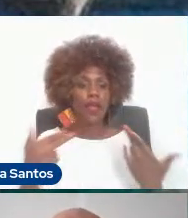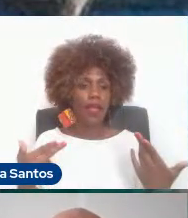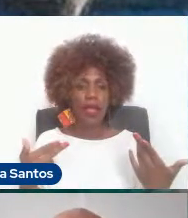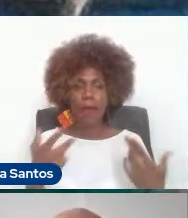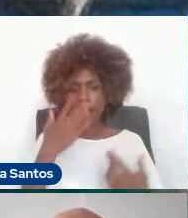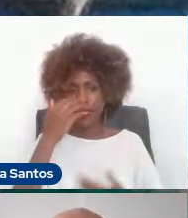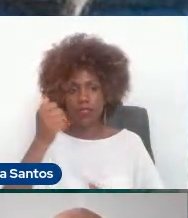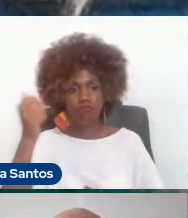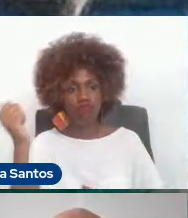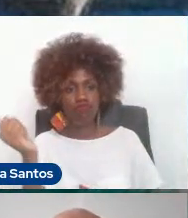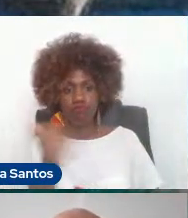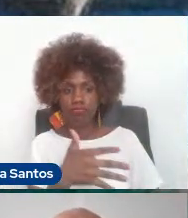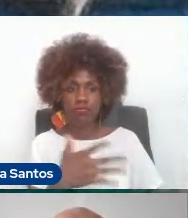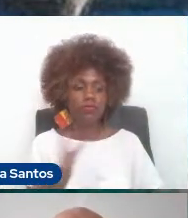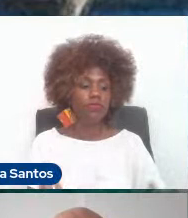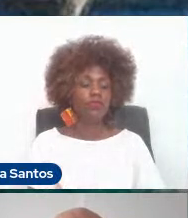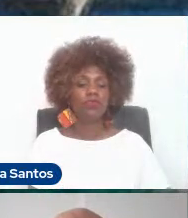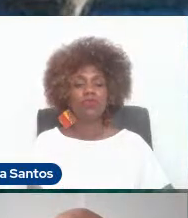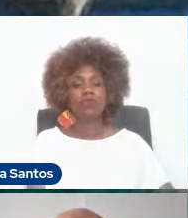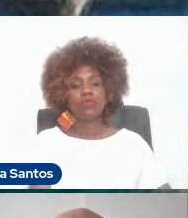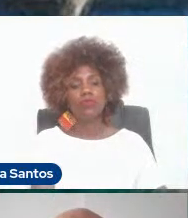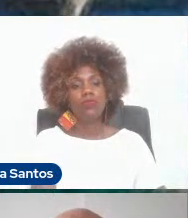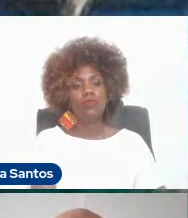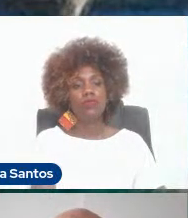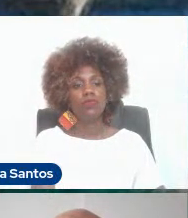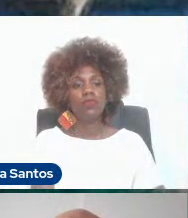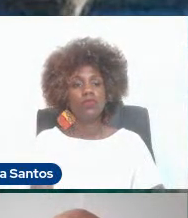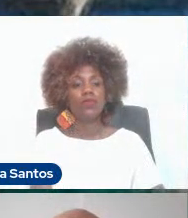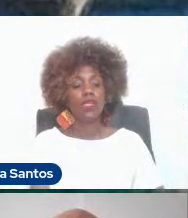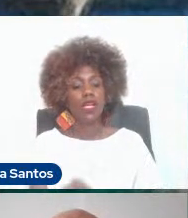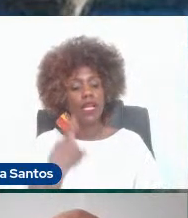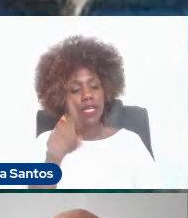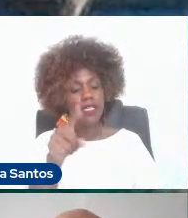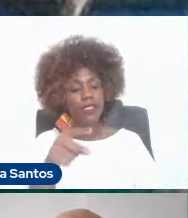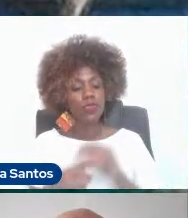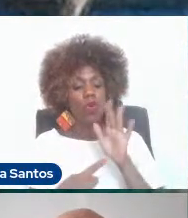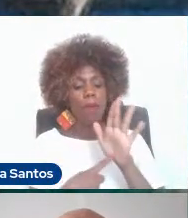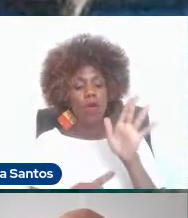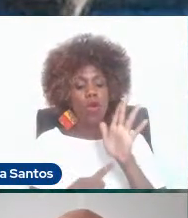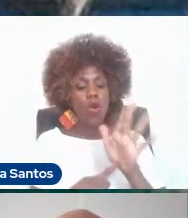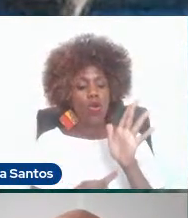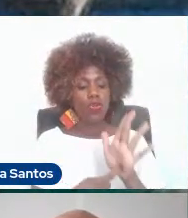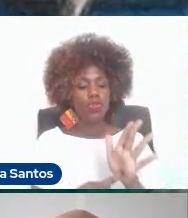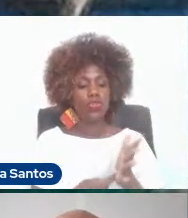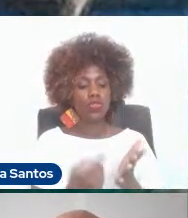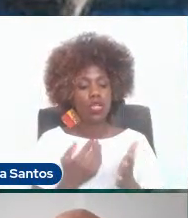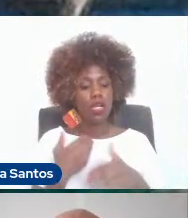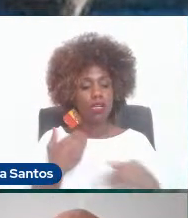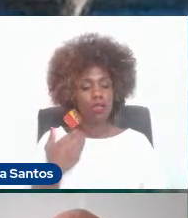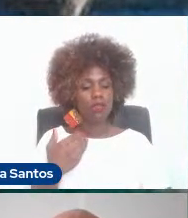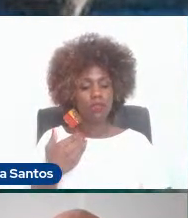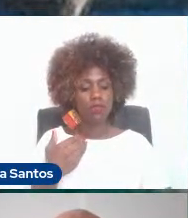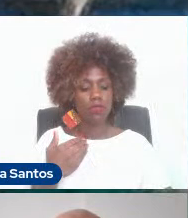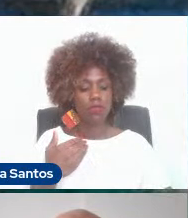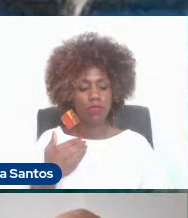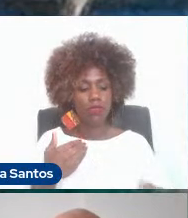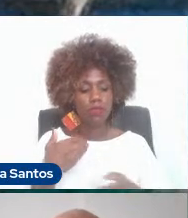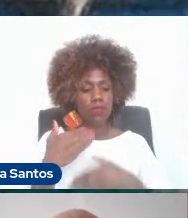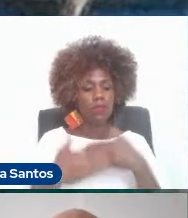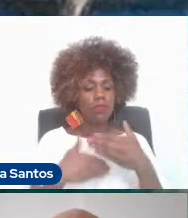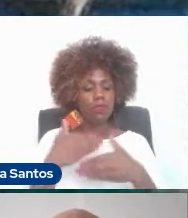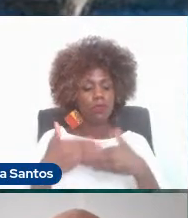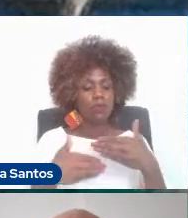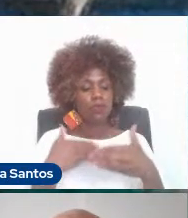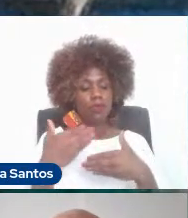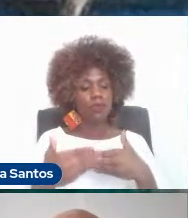menosprezado mesmo. E isso leva também a reflexos da conduta e na percepção profissional do